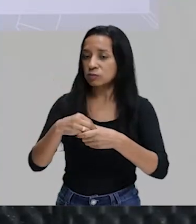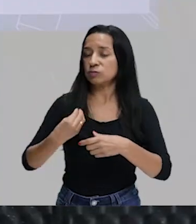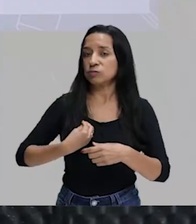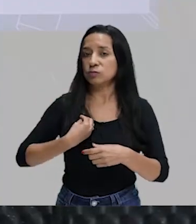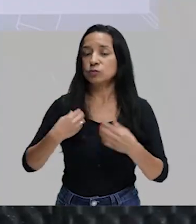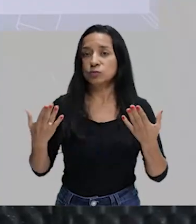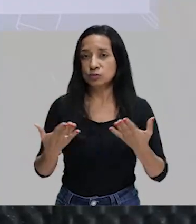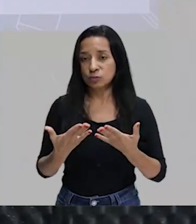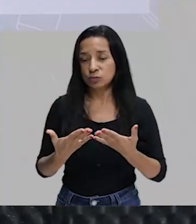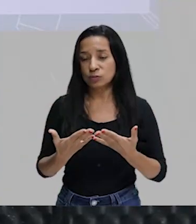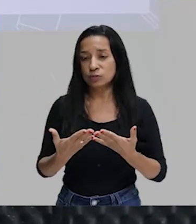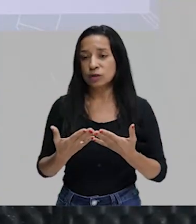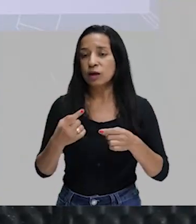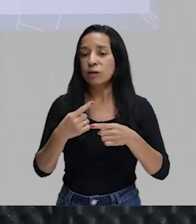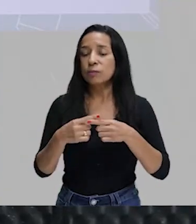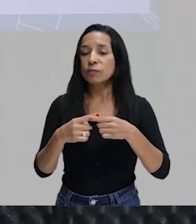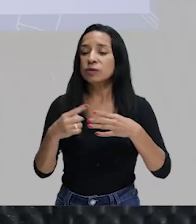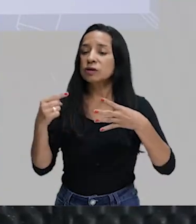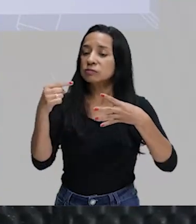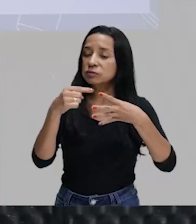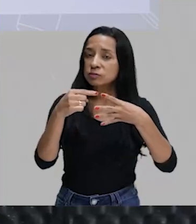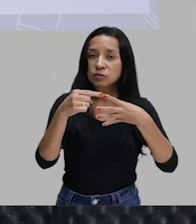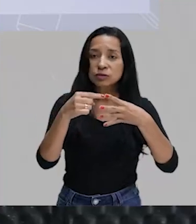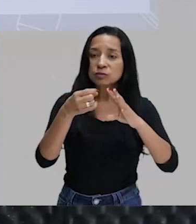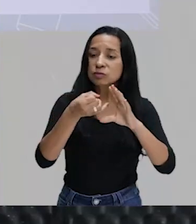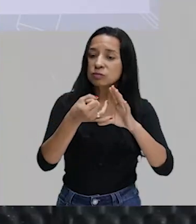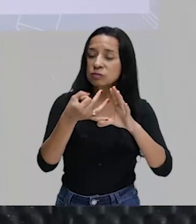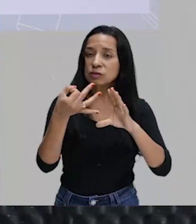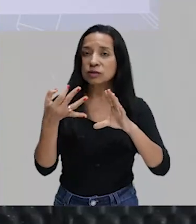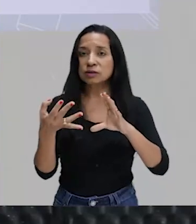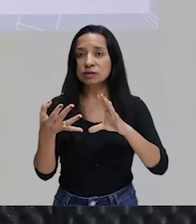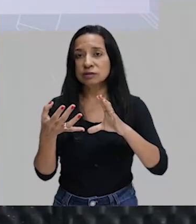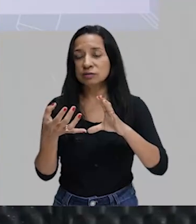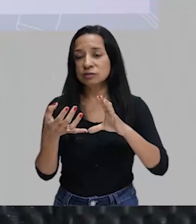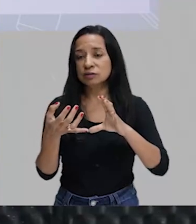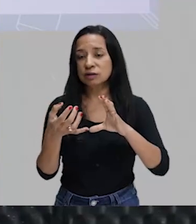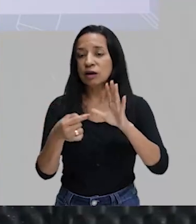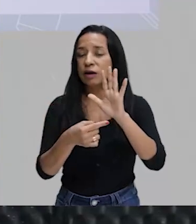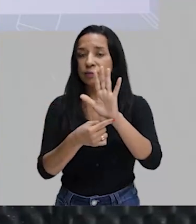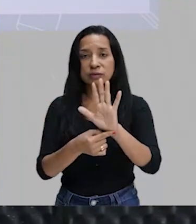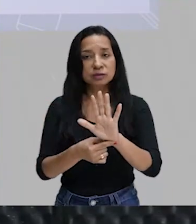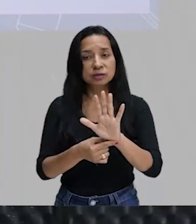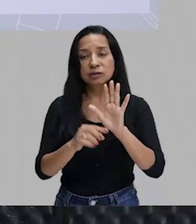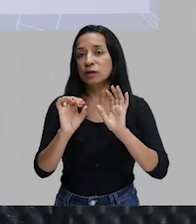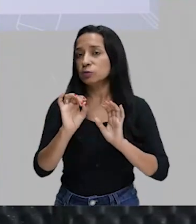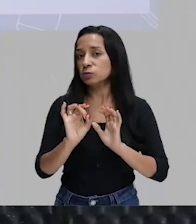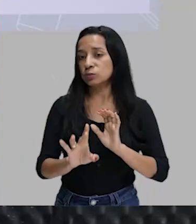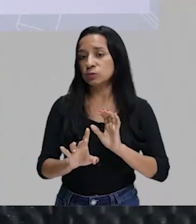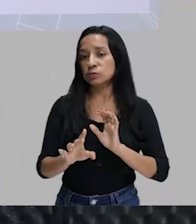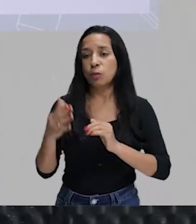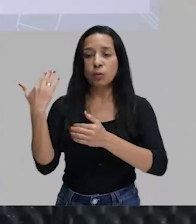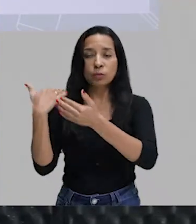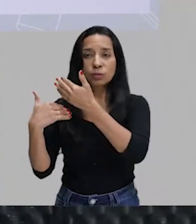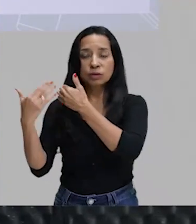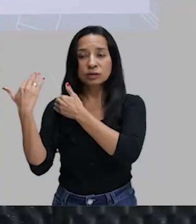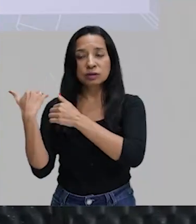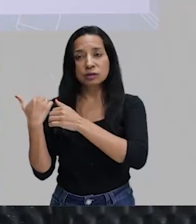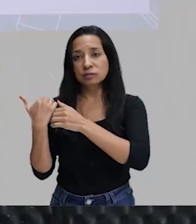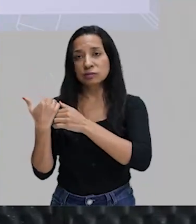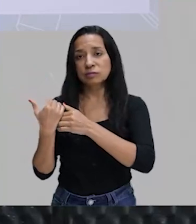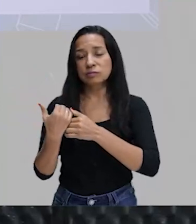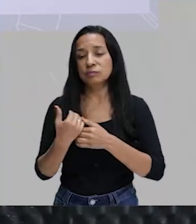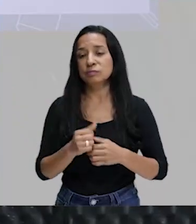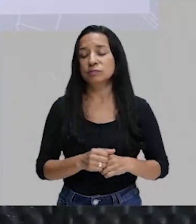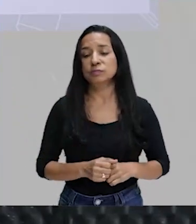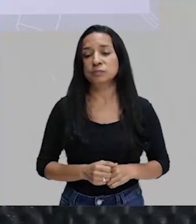simbolismo não é uma característica do simbolista, não vai ser apresentada somente lá nessa época em que se